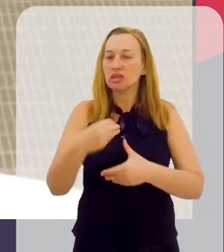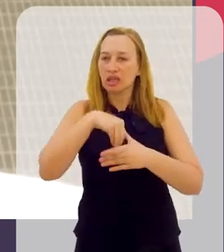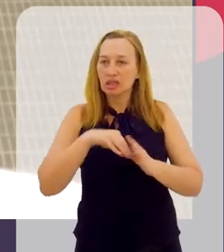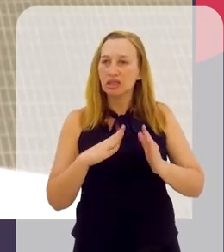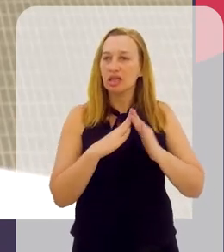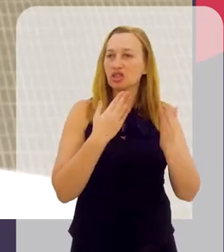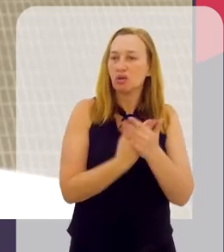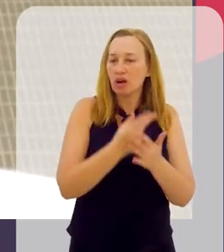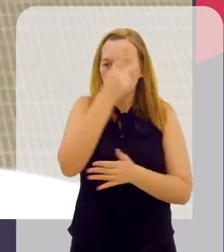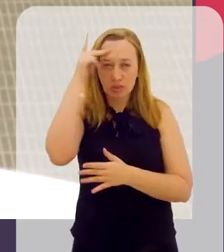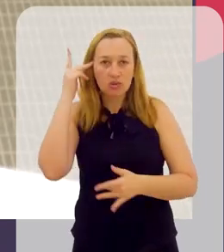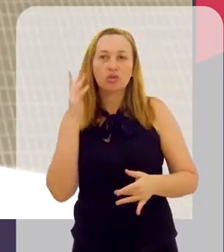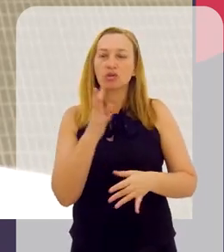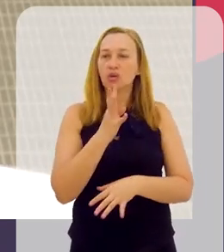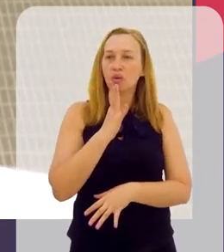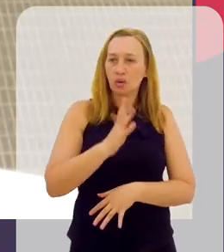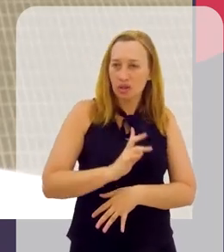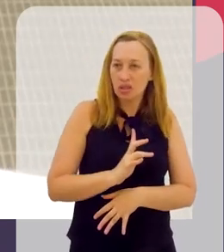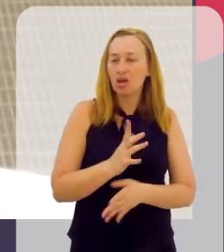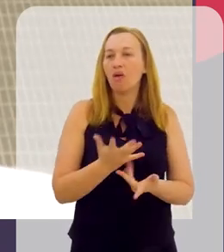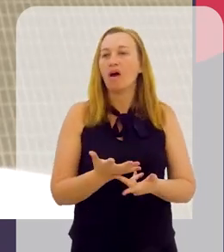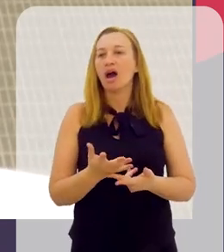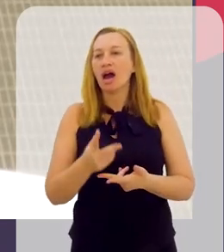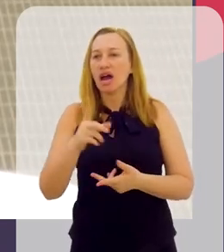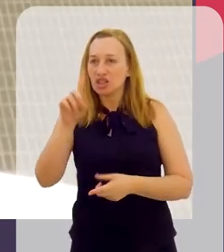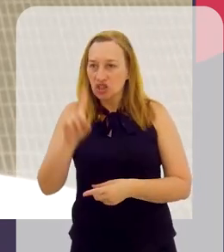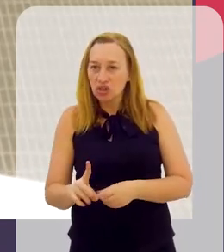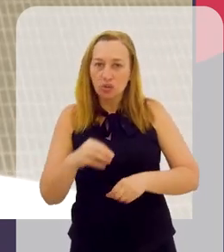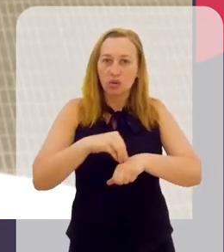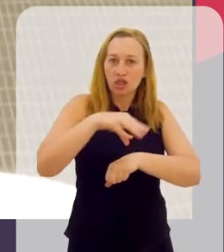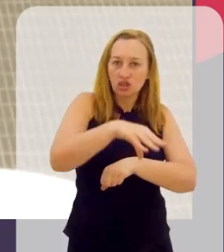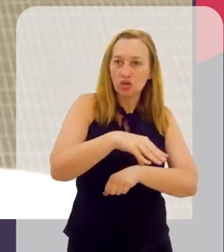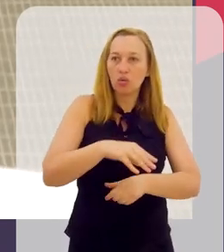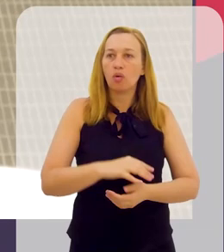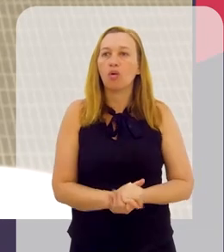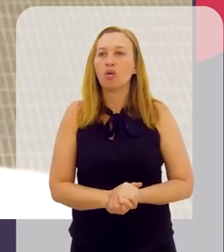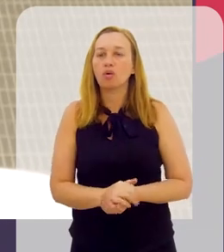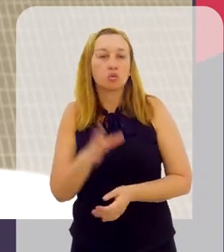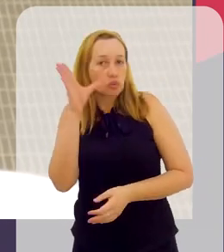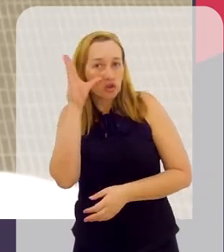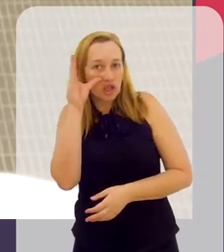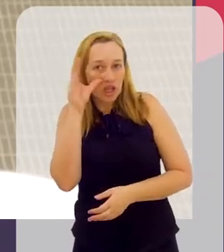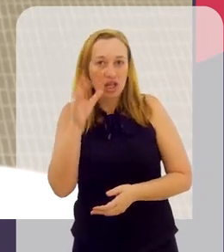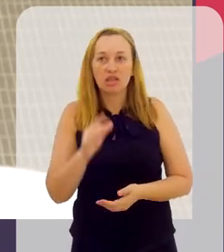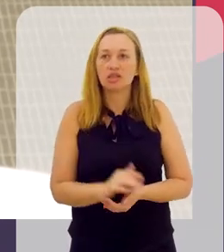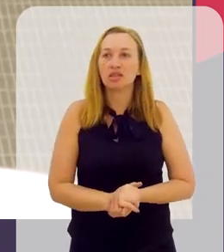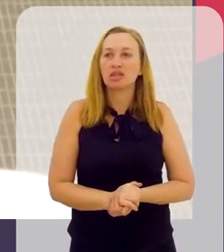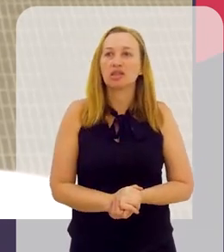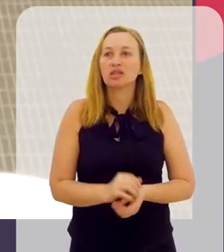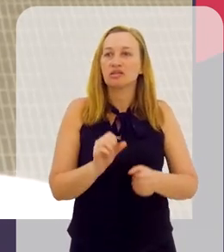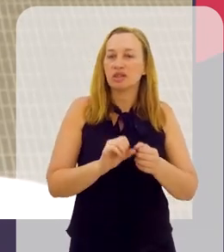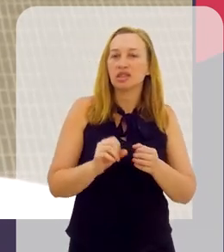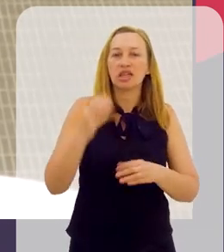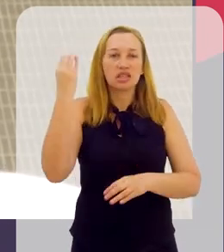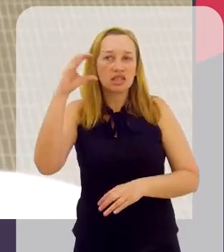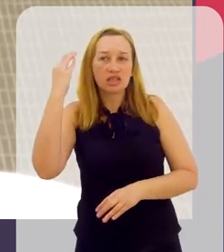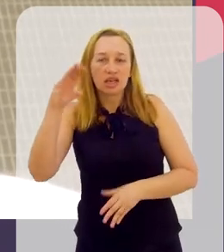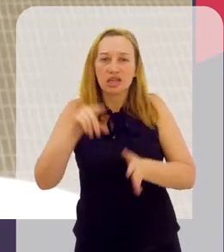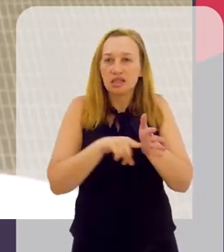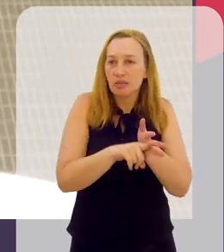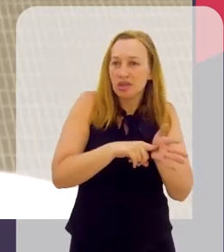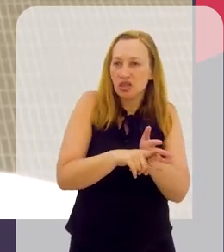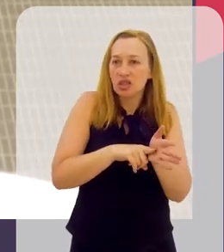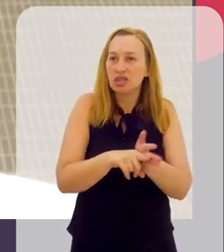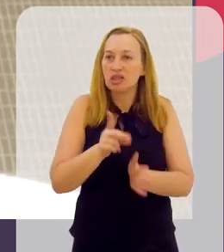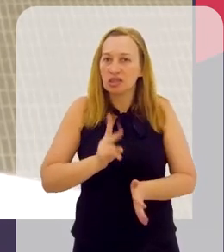conheciam. A diretora logo me indicou, né? Através do meu interesse de fazer ciência,